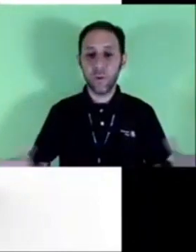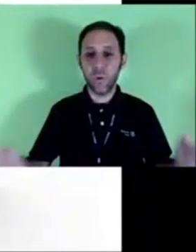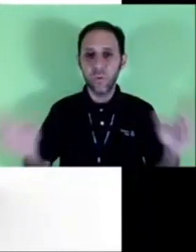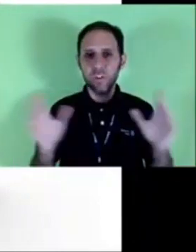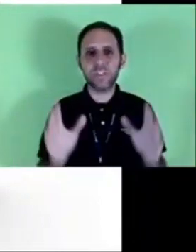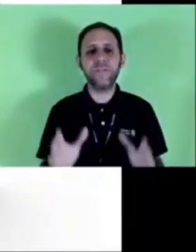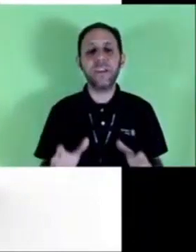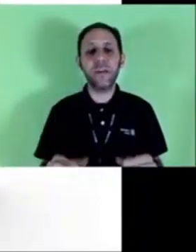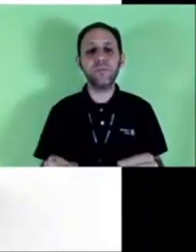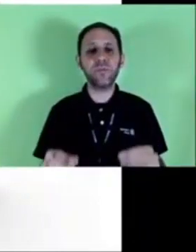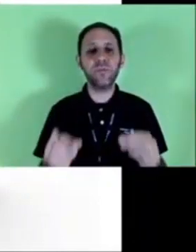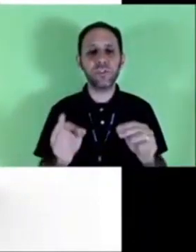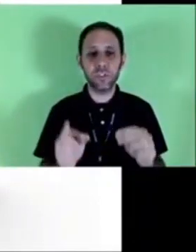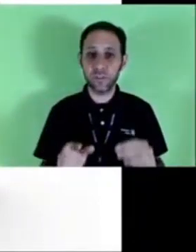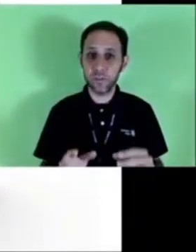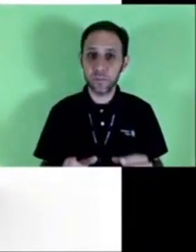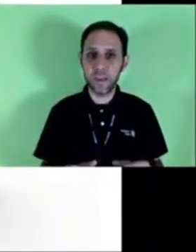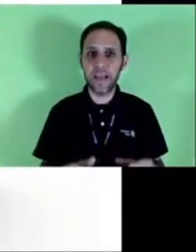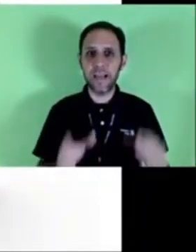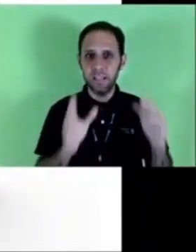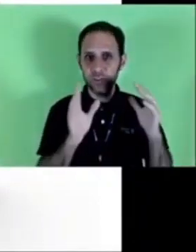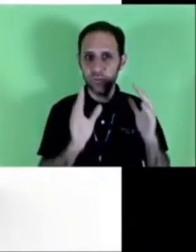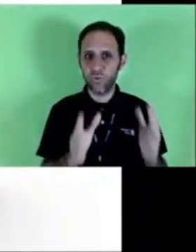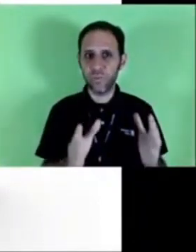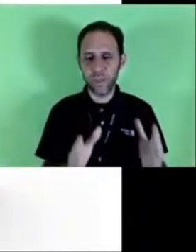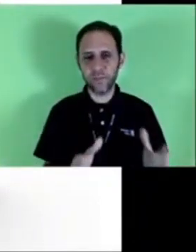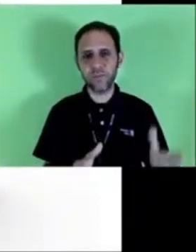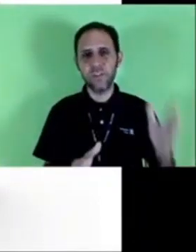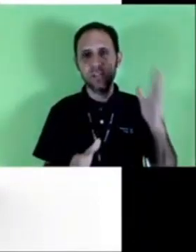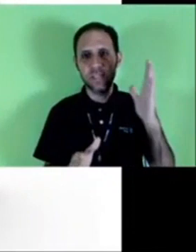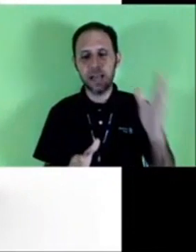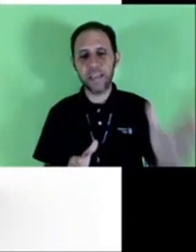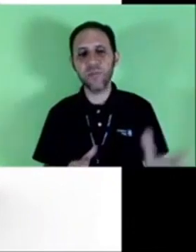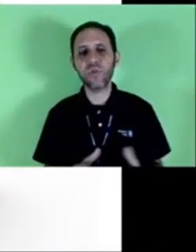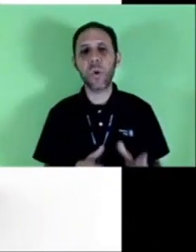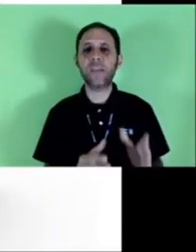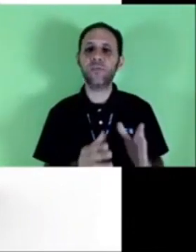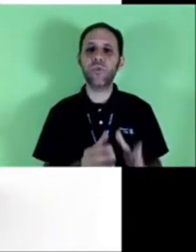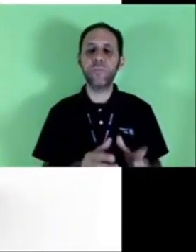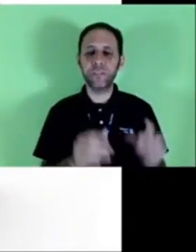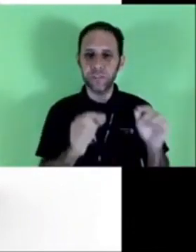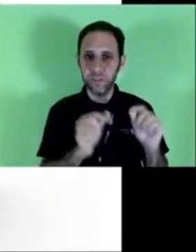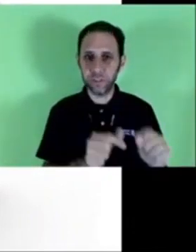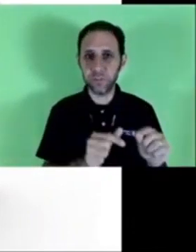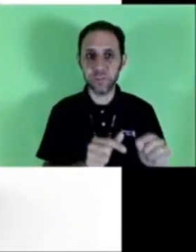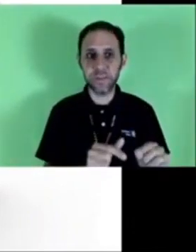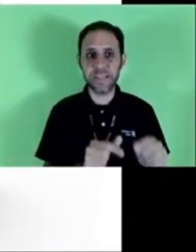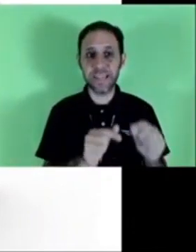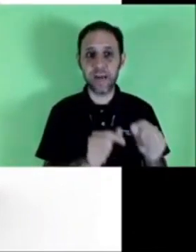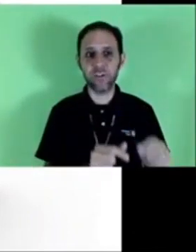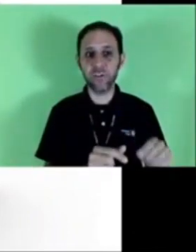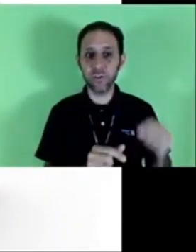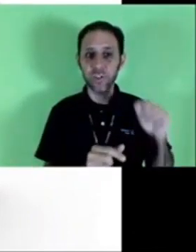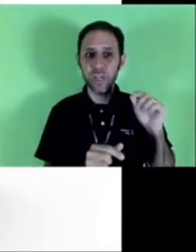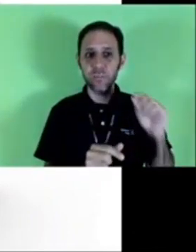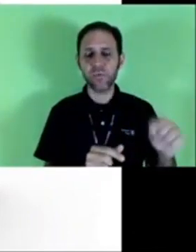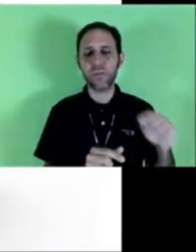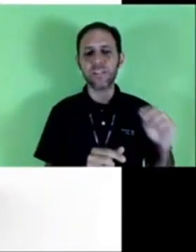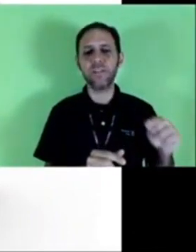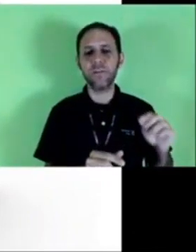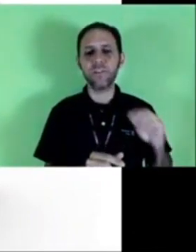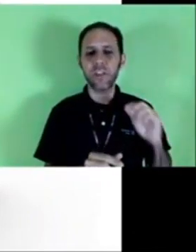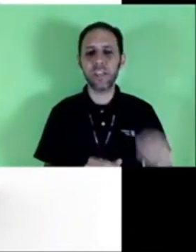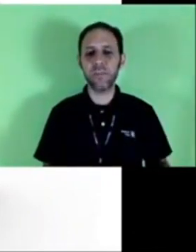Então, como nós já falamos, hoje nós vamos falar de documentos. Está aí os quatro documentos que nós vamos ver na aula de hoje.